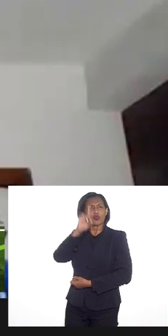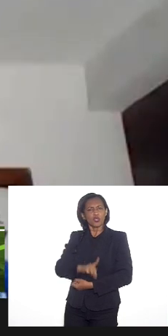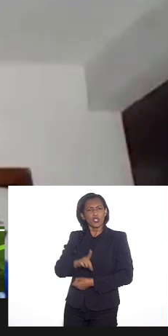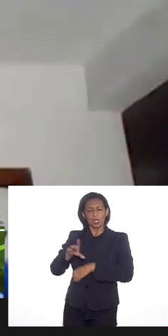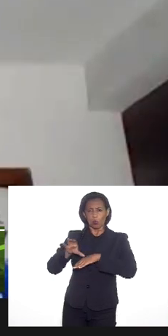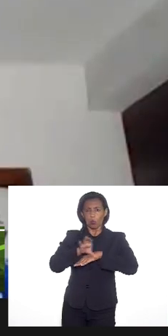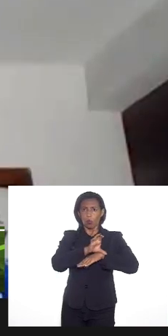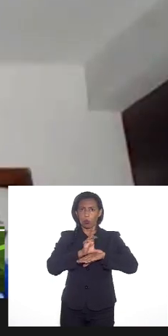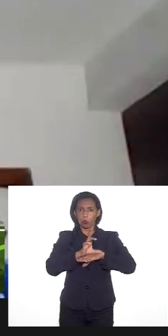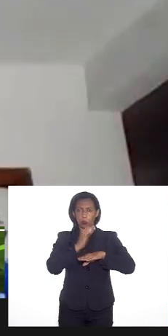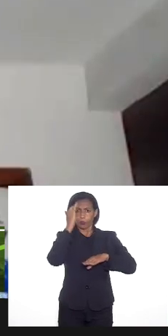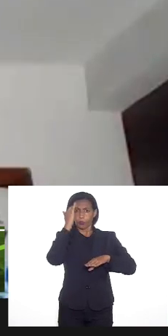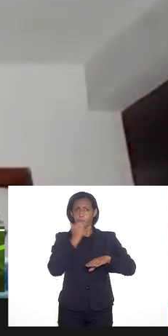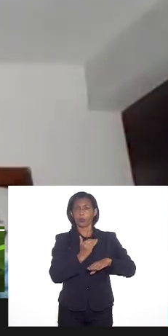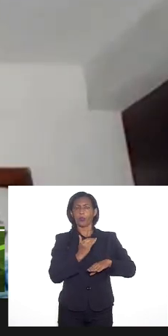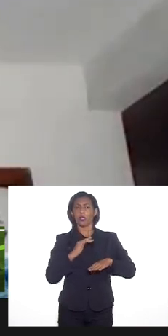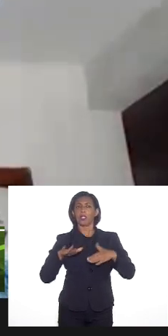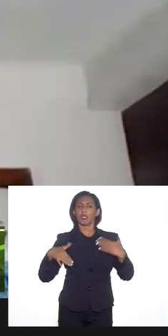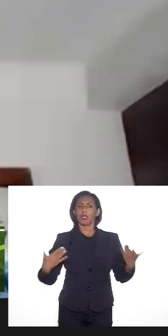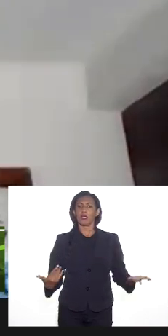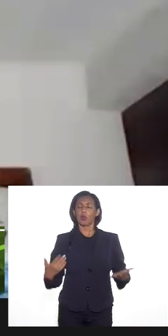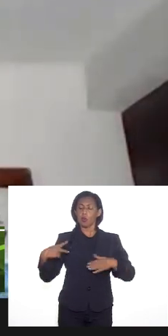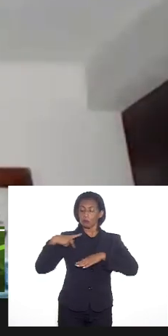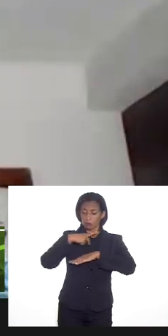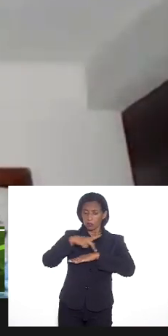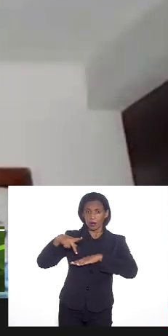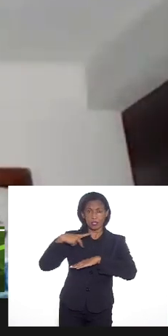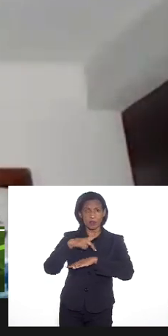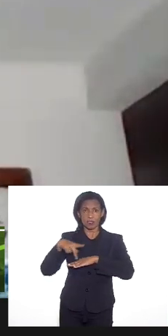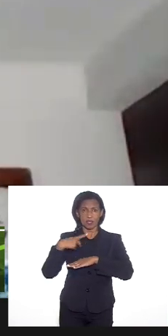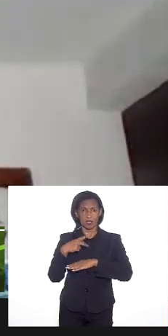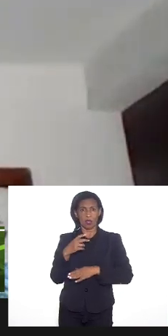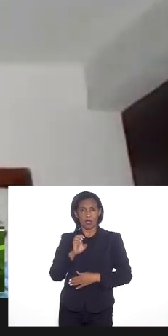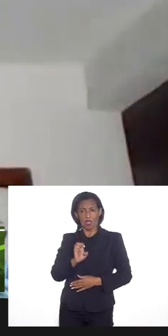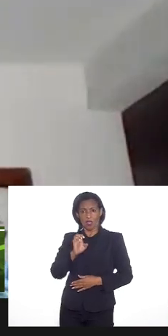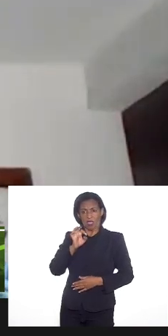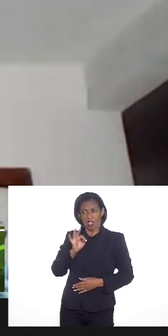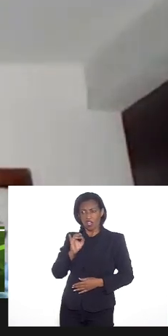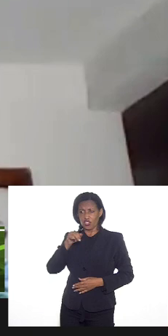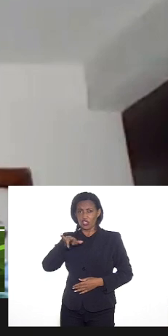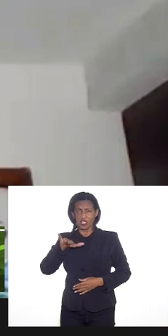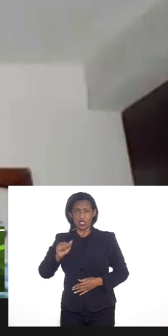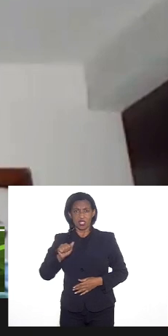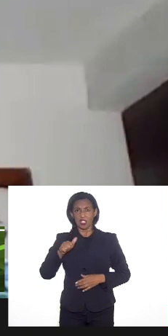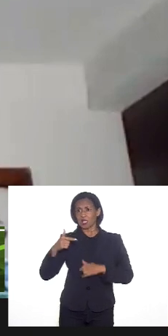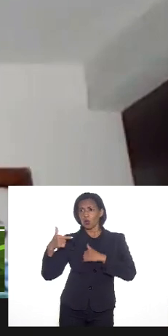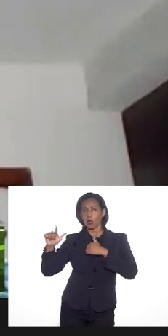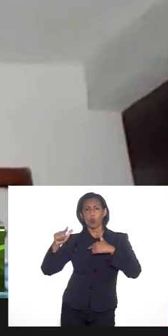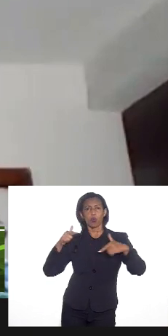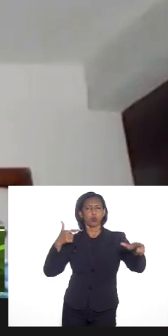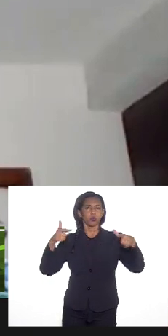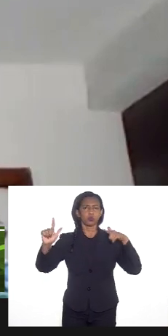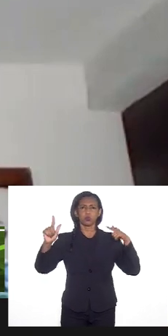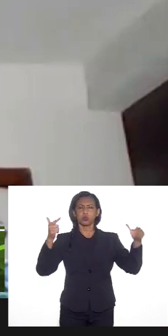constitutivos enquanto nações, etnias e tantas outras